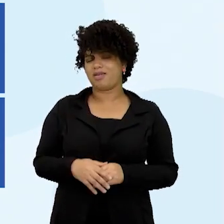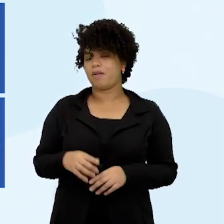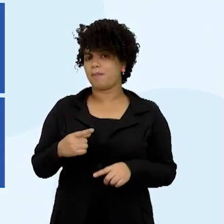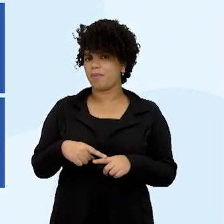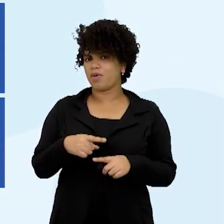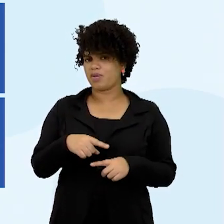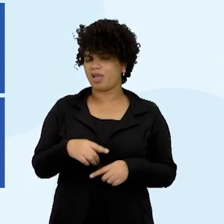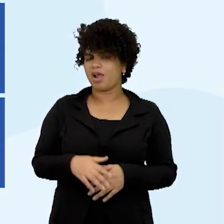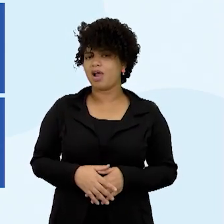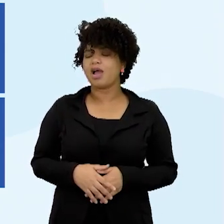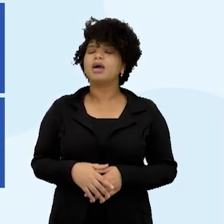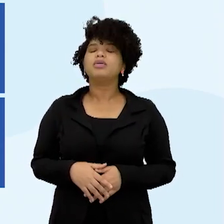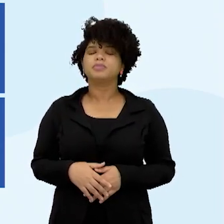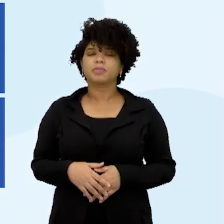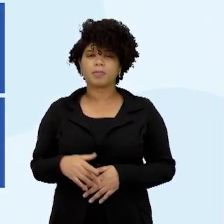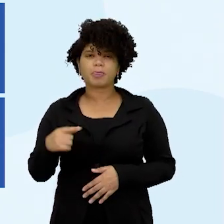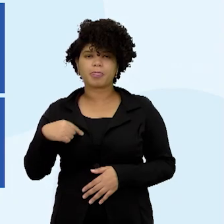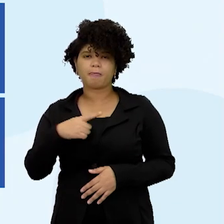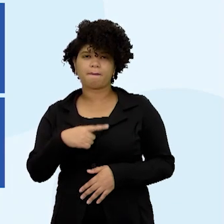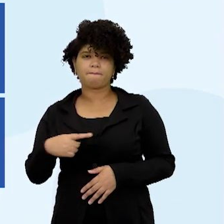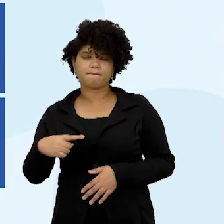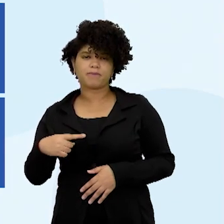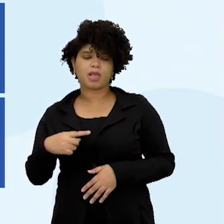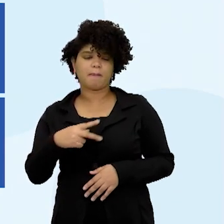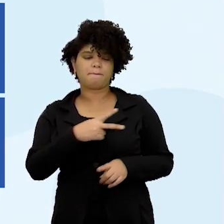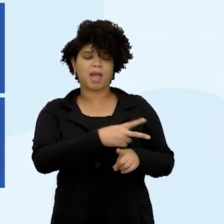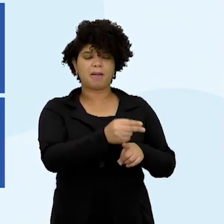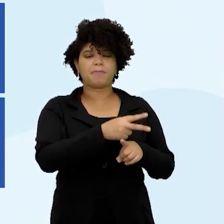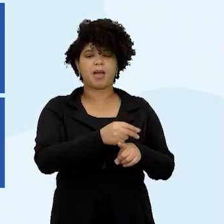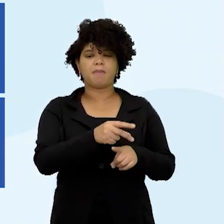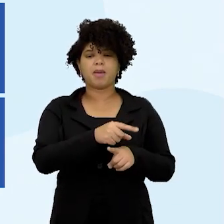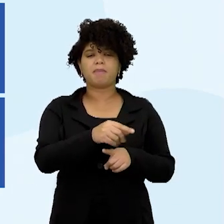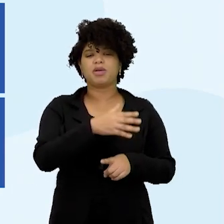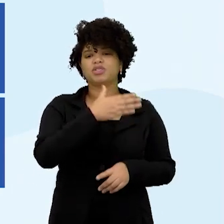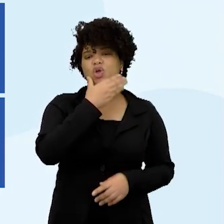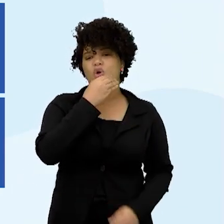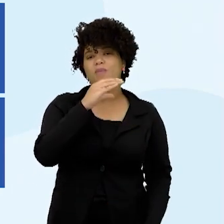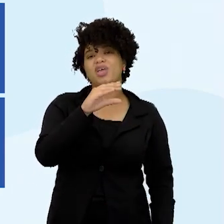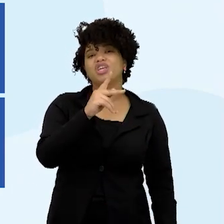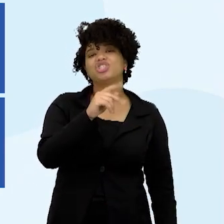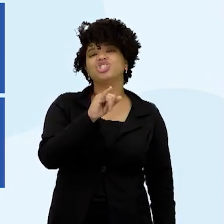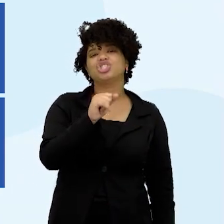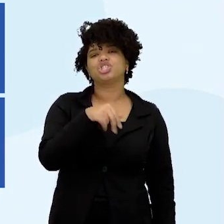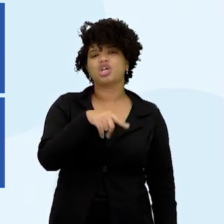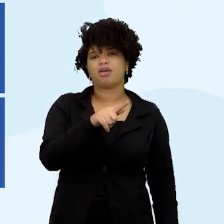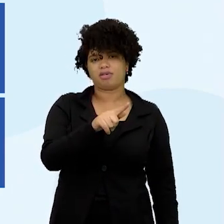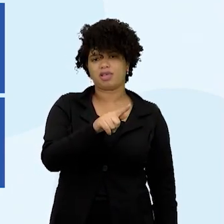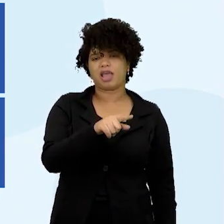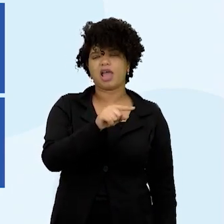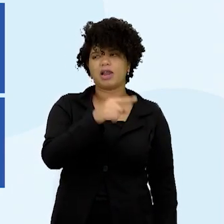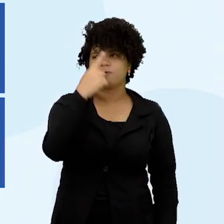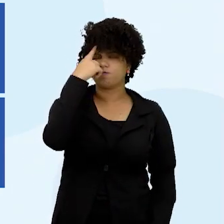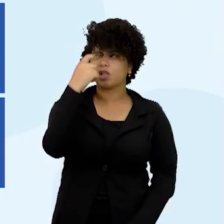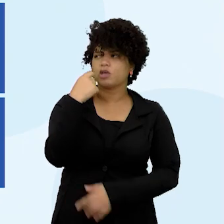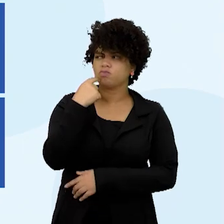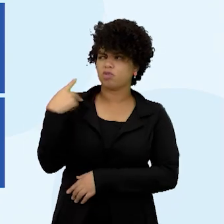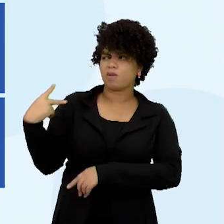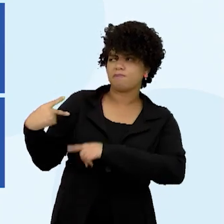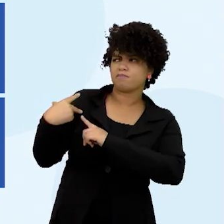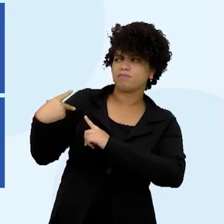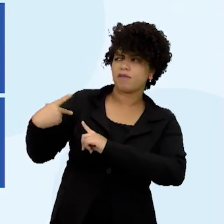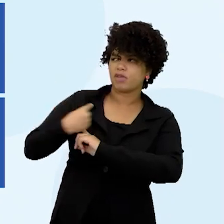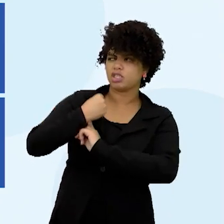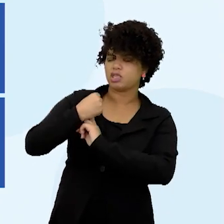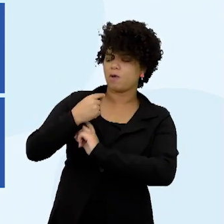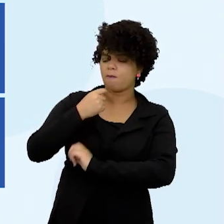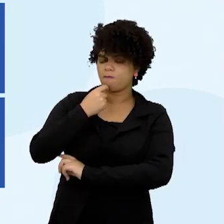guerra civil. Fugiu, vai pra Ilha de Formosa, lá faz a base de um novo governo e dá origem, então, a Taiwan. Taiwan.